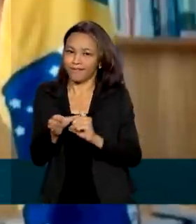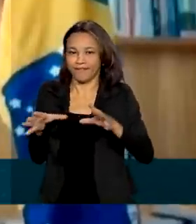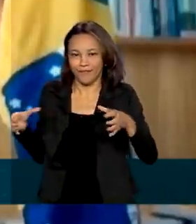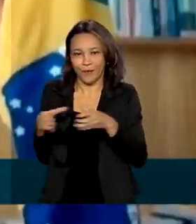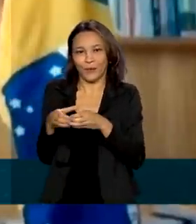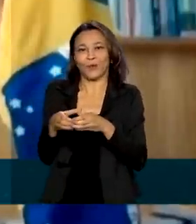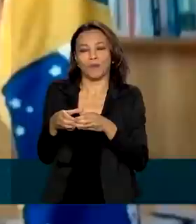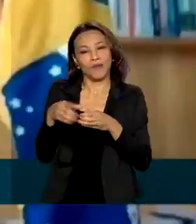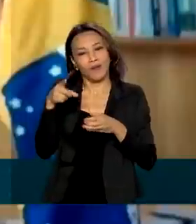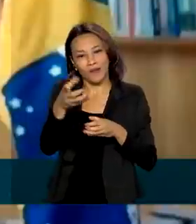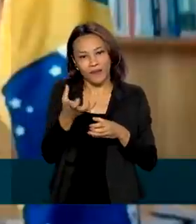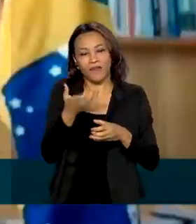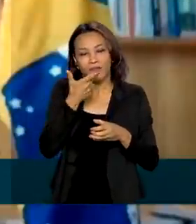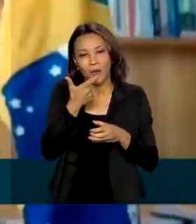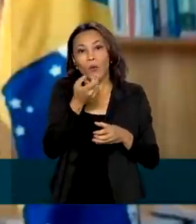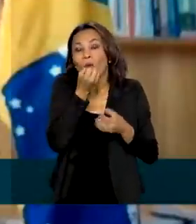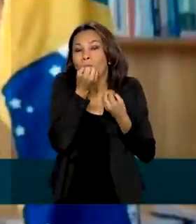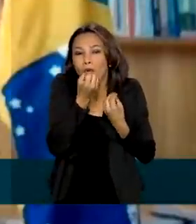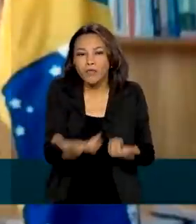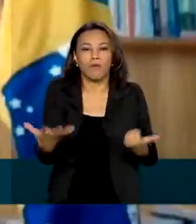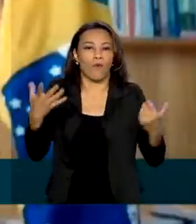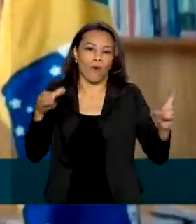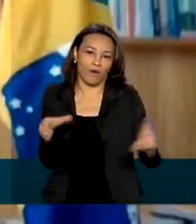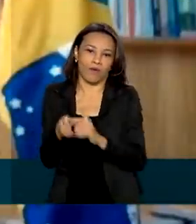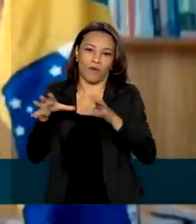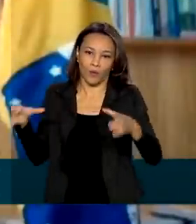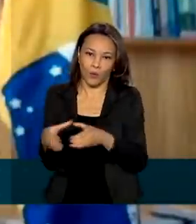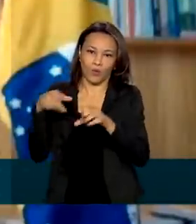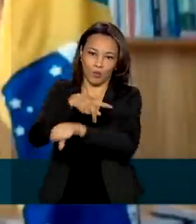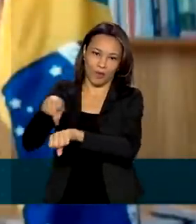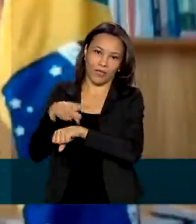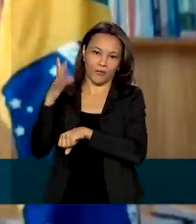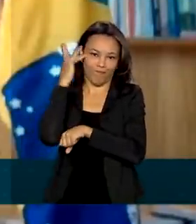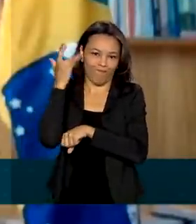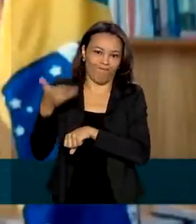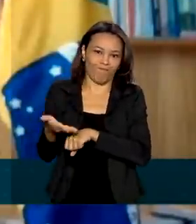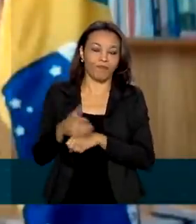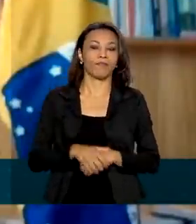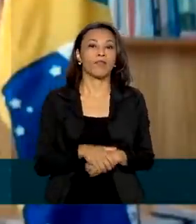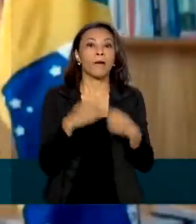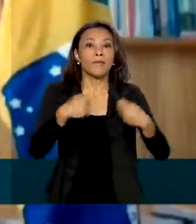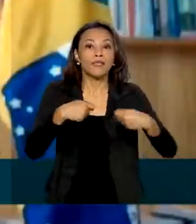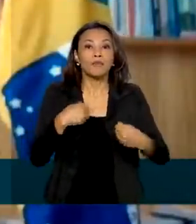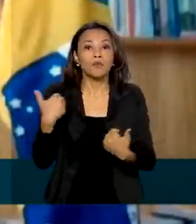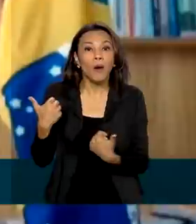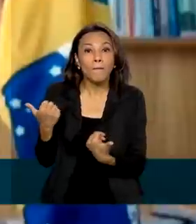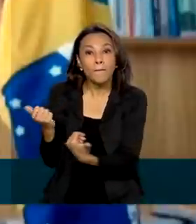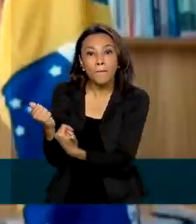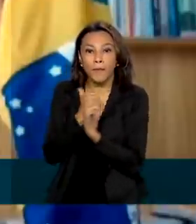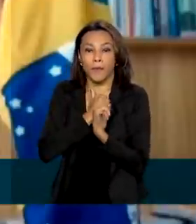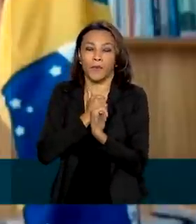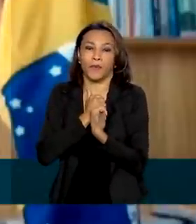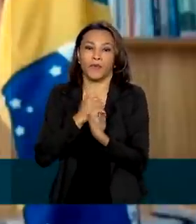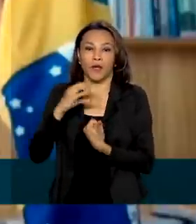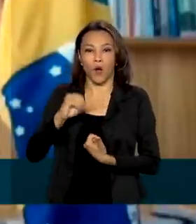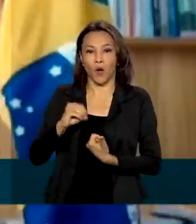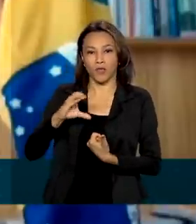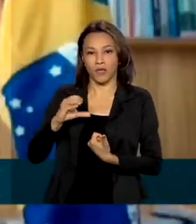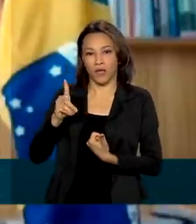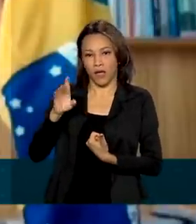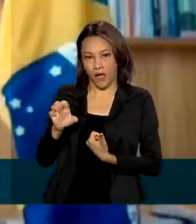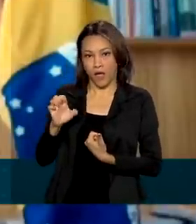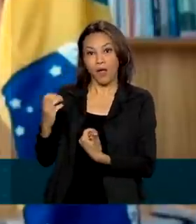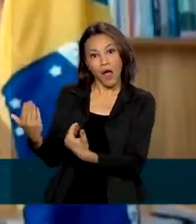benefícios desse ingresso para o país. Precisamos do apoio e da ajuda da OCDE para nos ajudar a